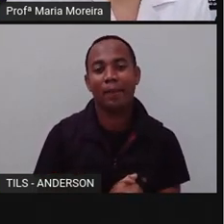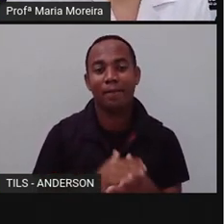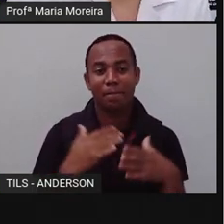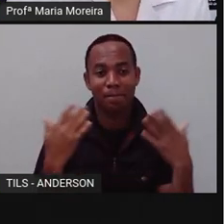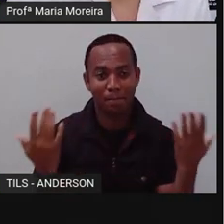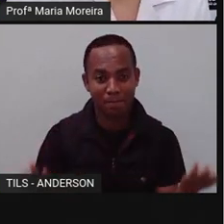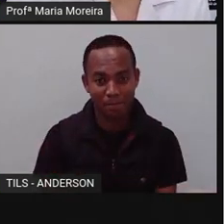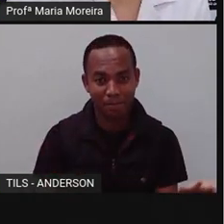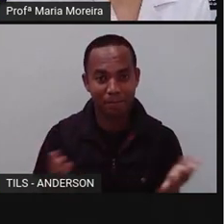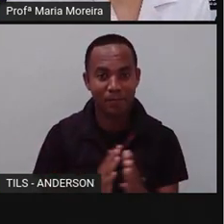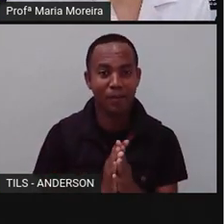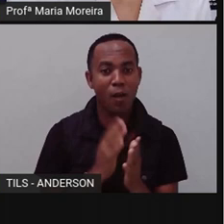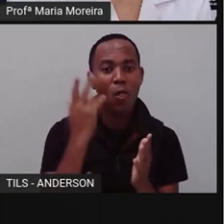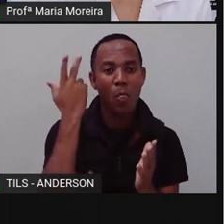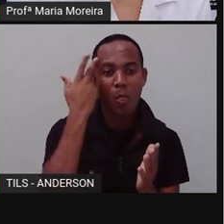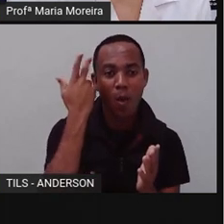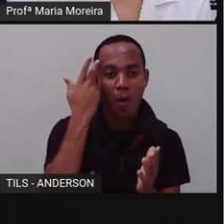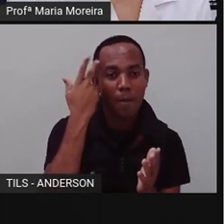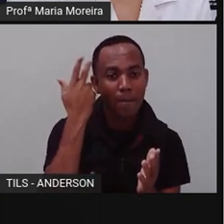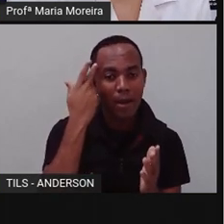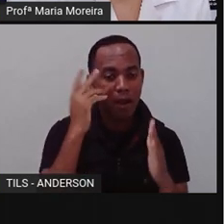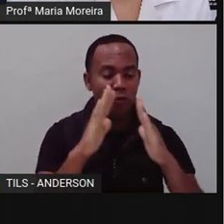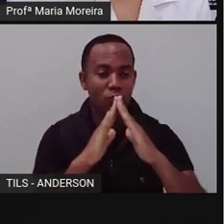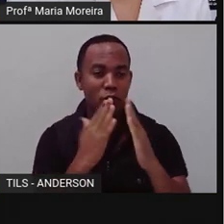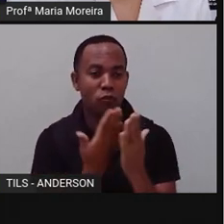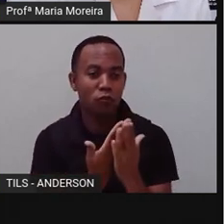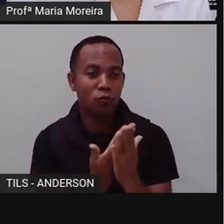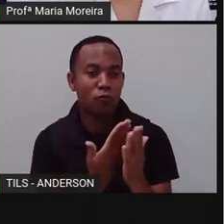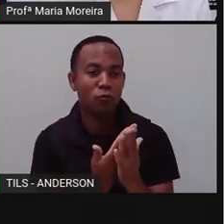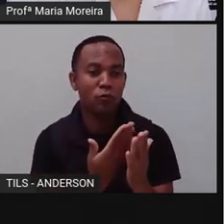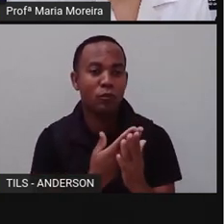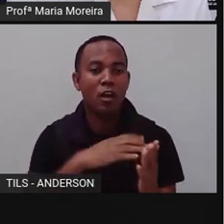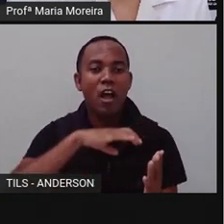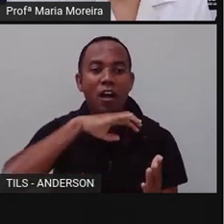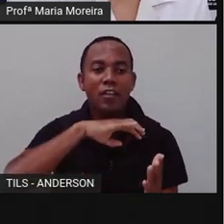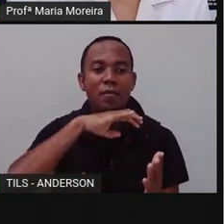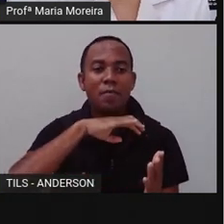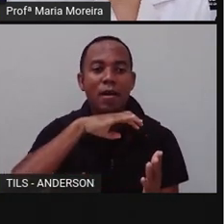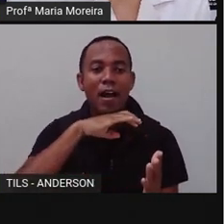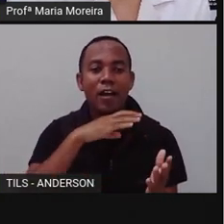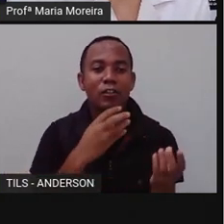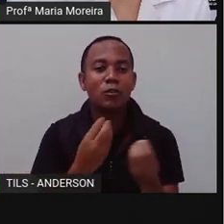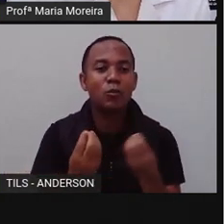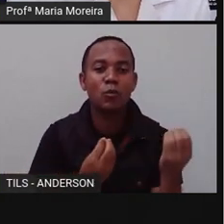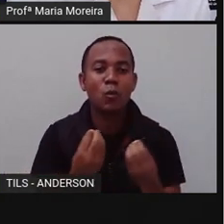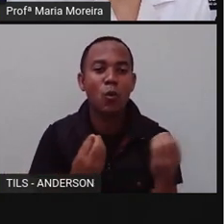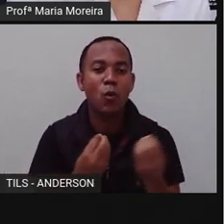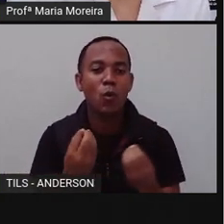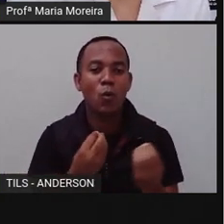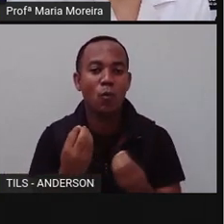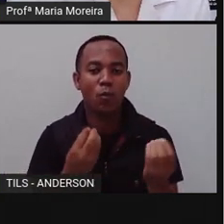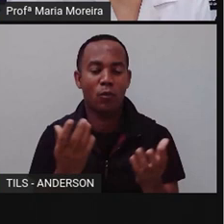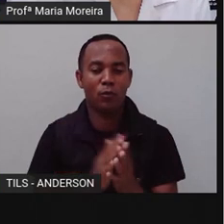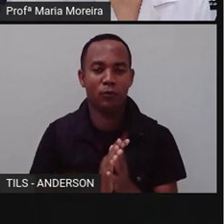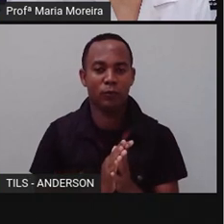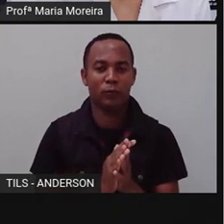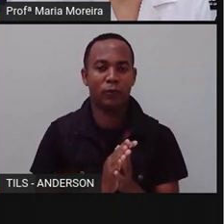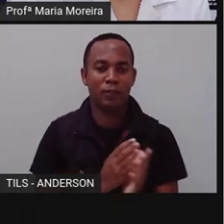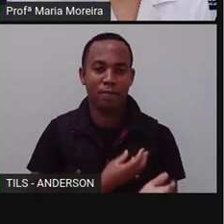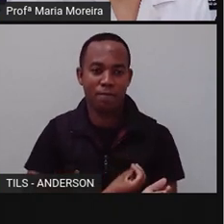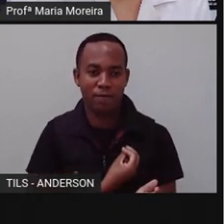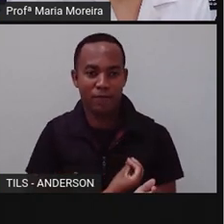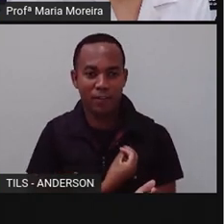habitagem dos animais, né? E que a sua destruição coloca em risco a sobre a sobrevivência de várias espessas.